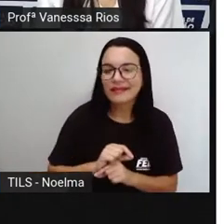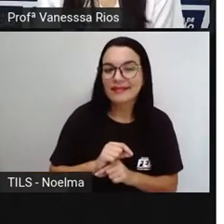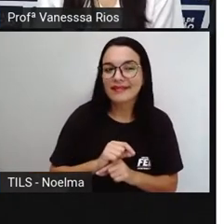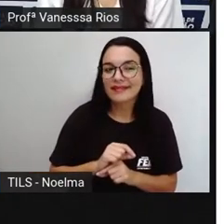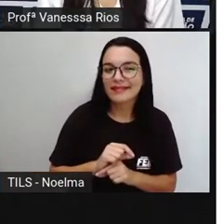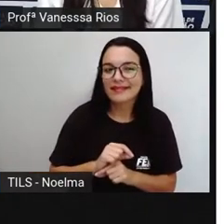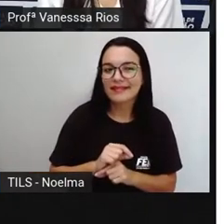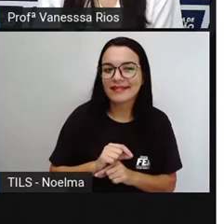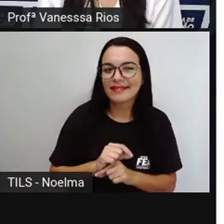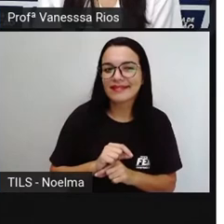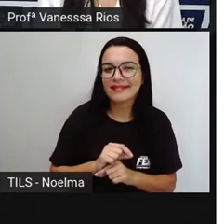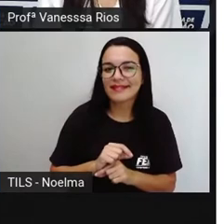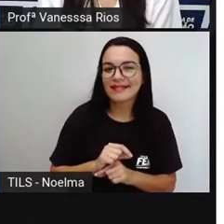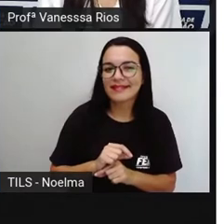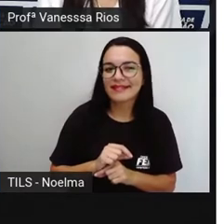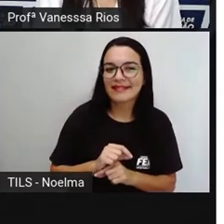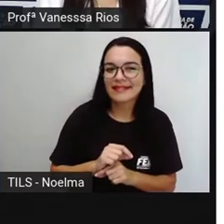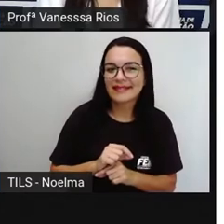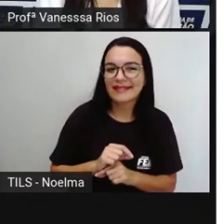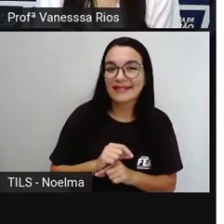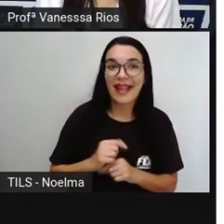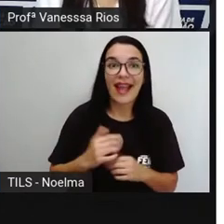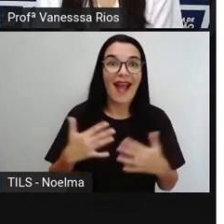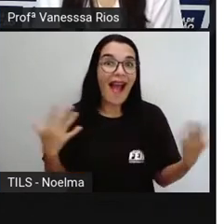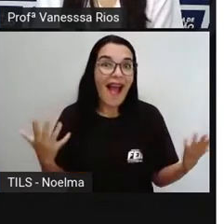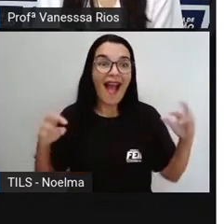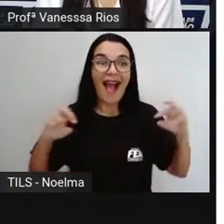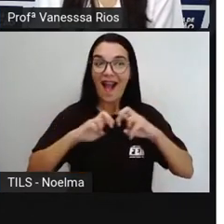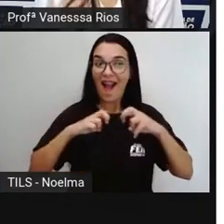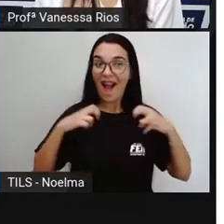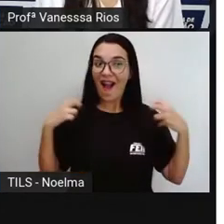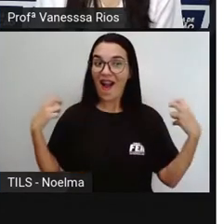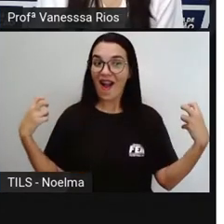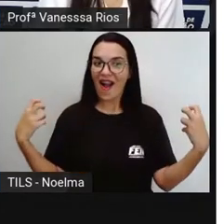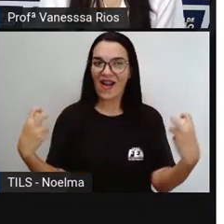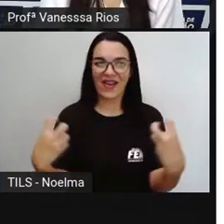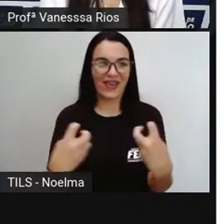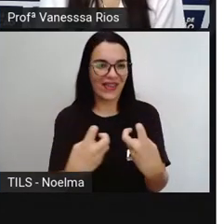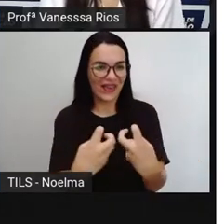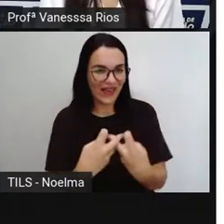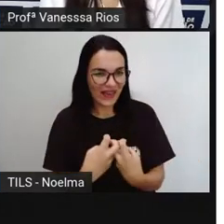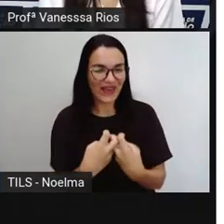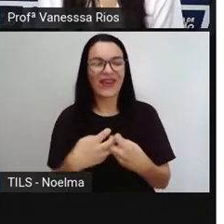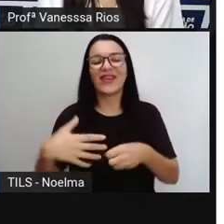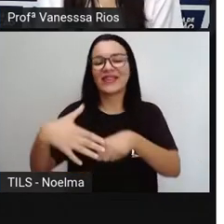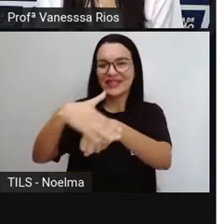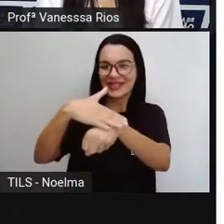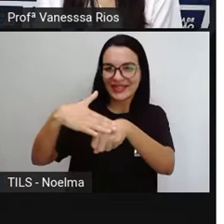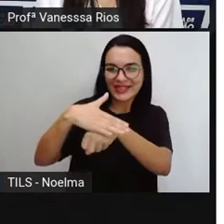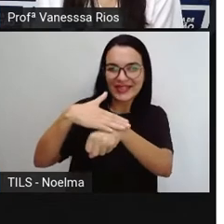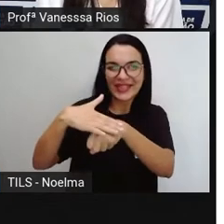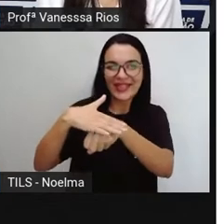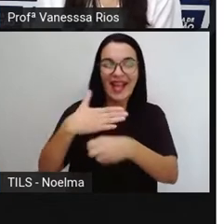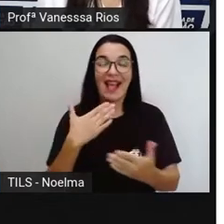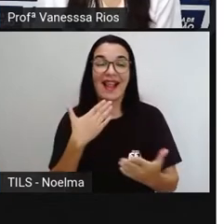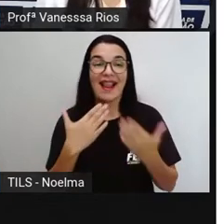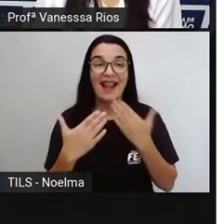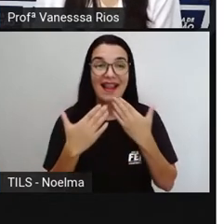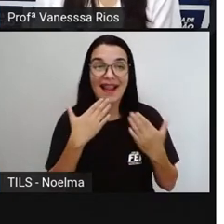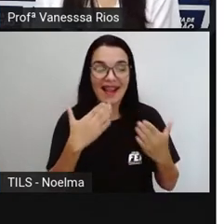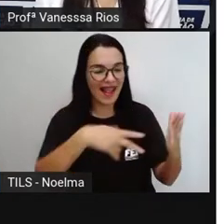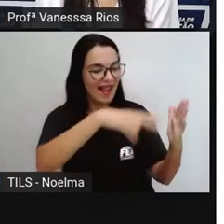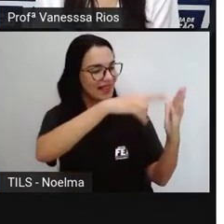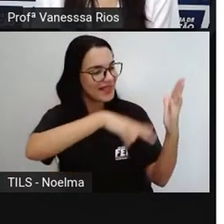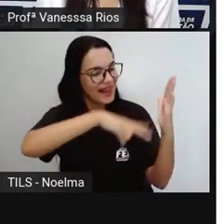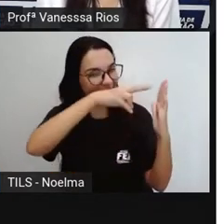nós vamos estudar sobre, olha só, novamente nós estaremos nessa aula de linguagens trabalhando com uma